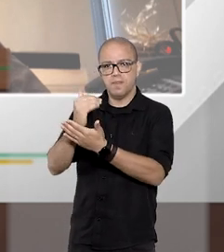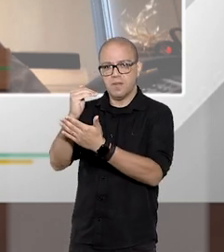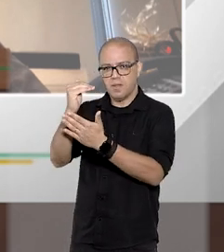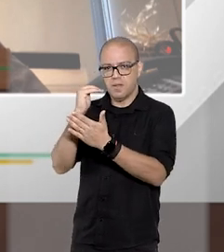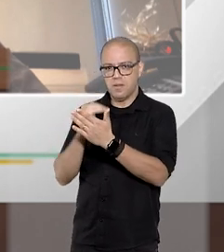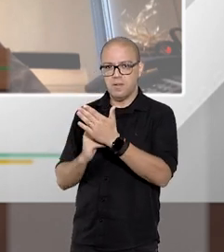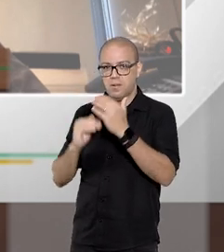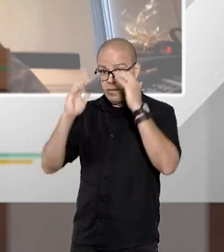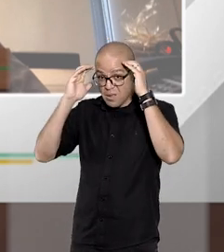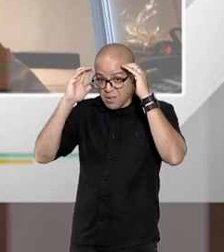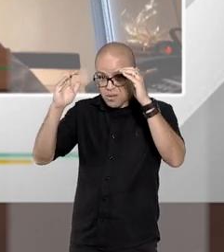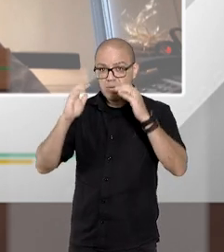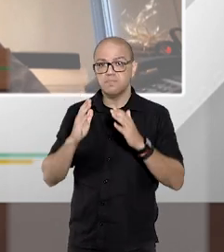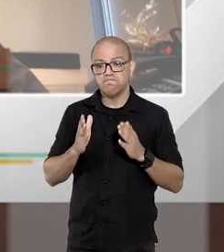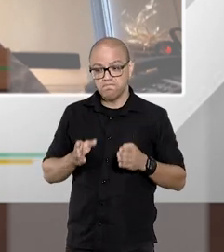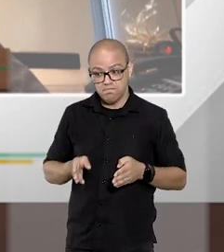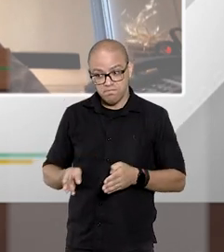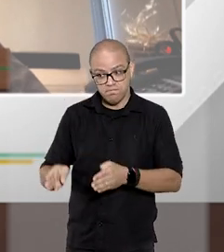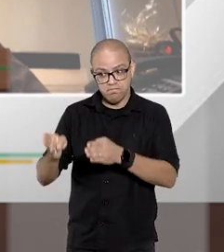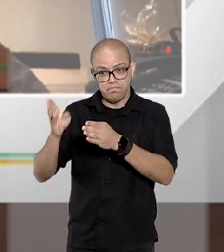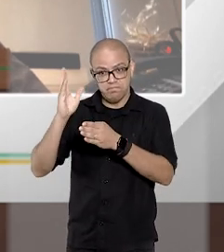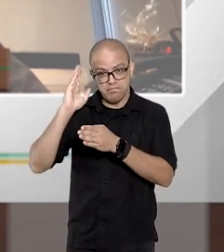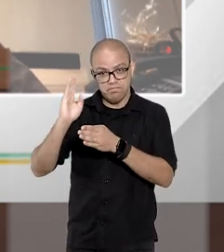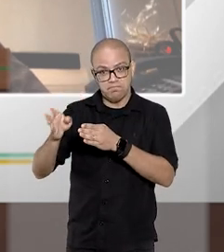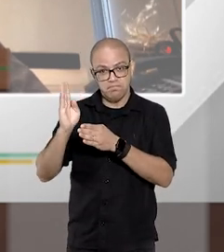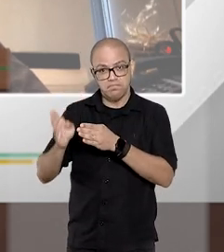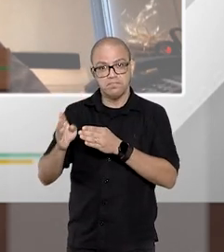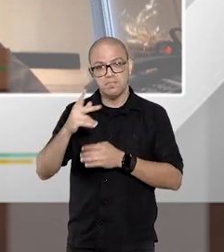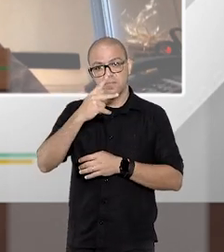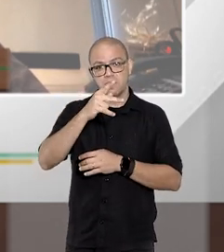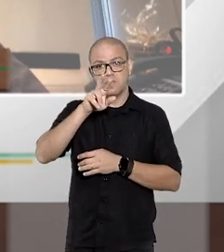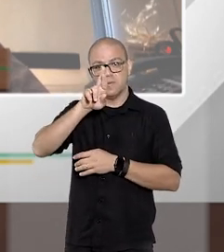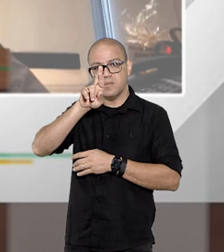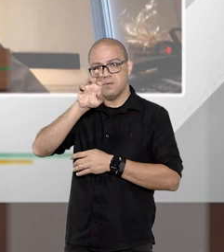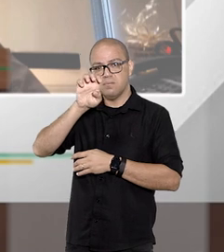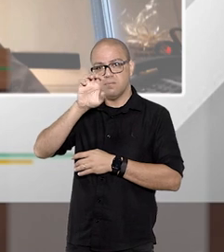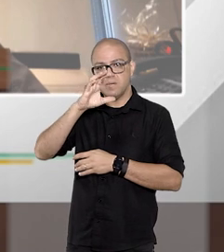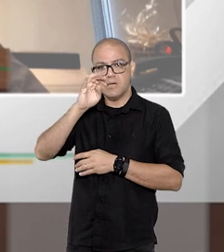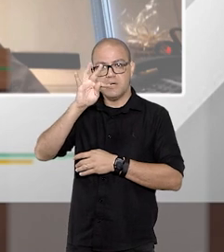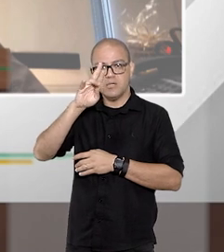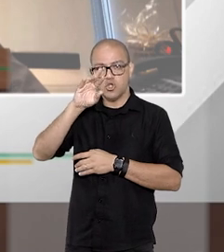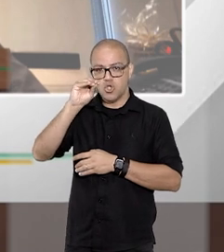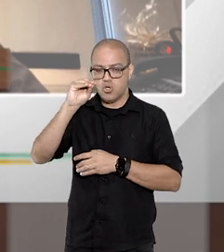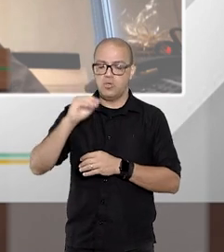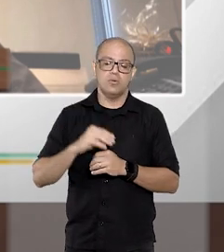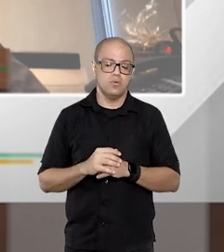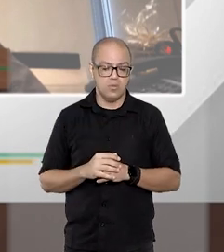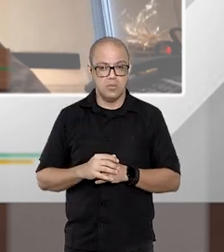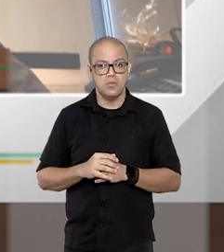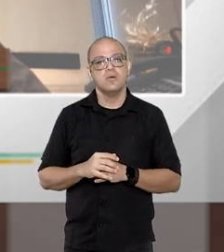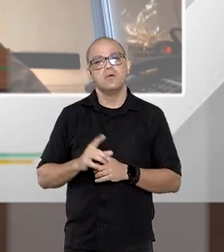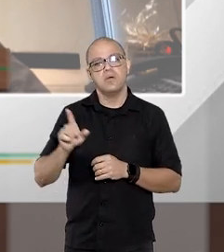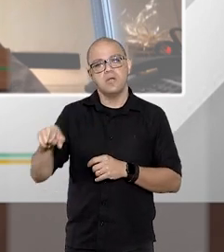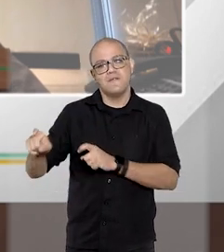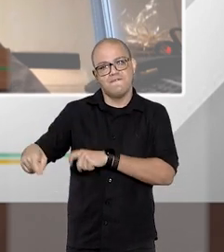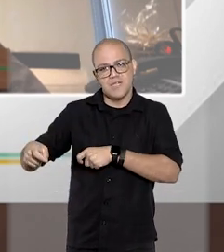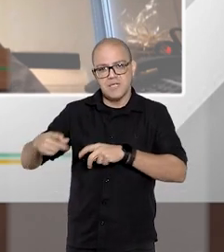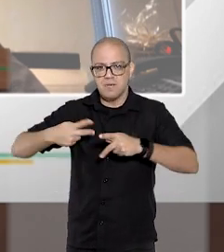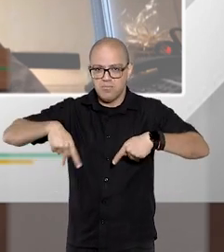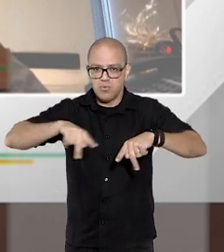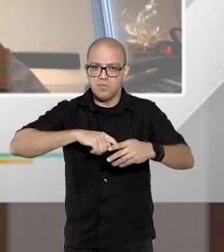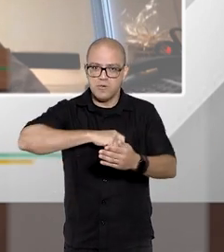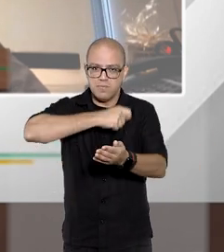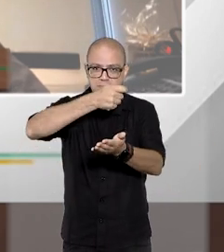por essa via específica do precatório que é como a Fazenda Pública de regra quita seus